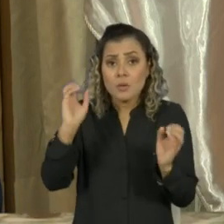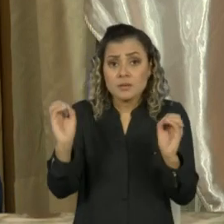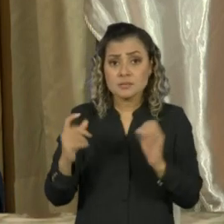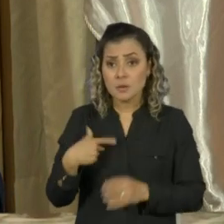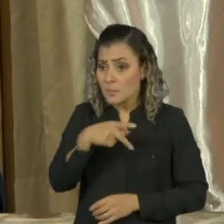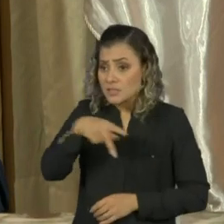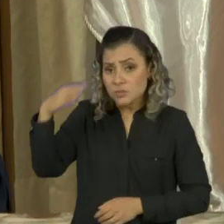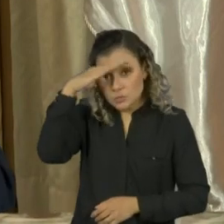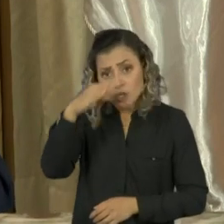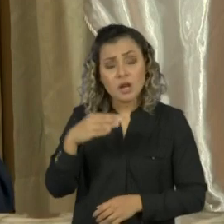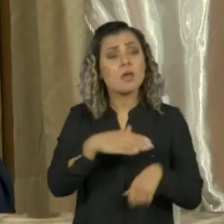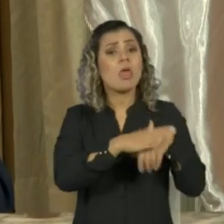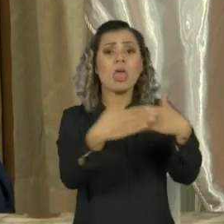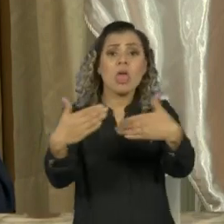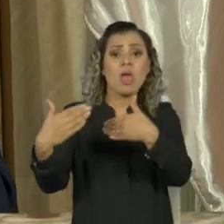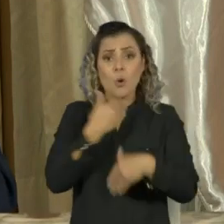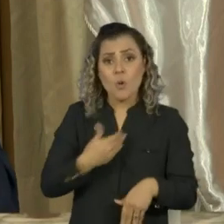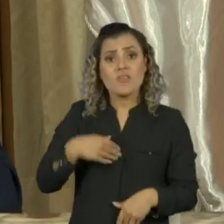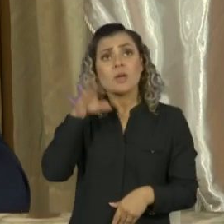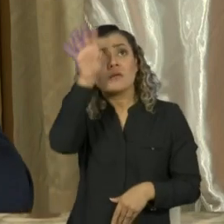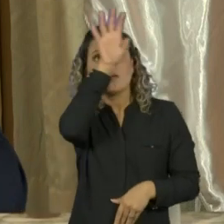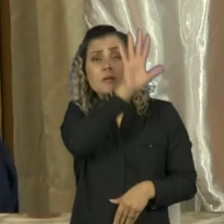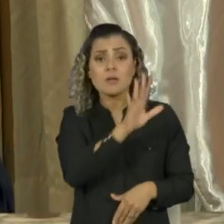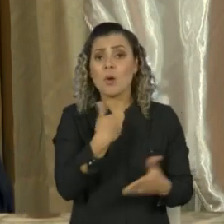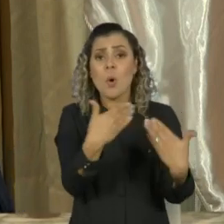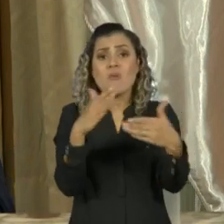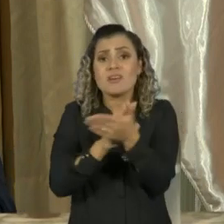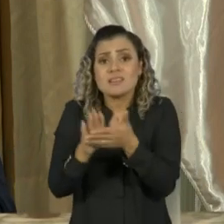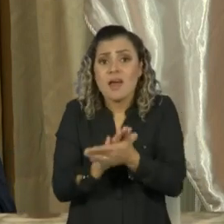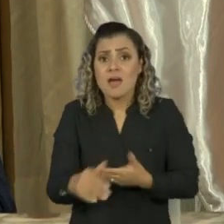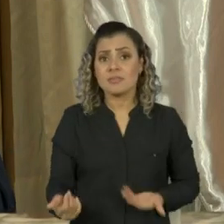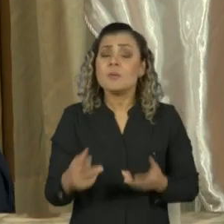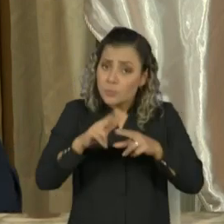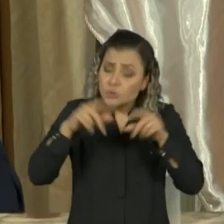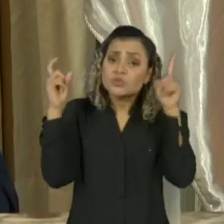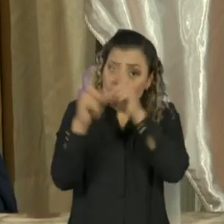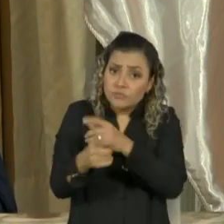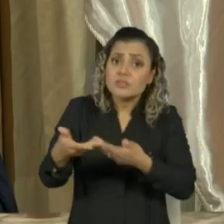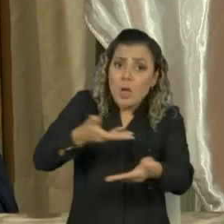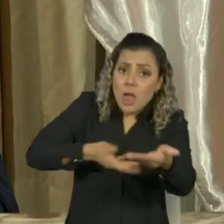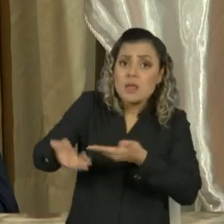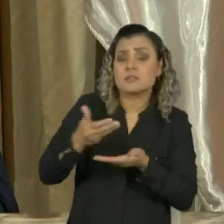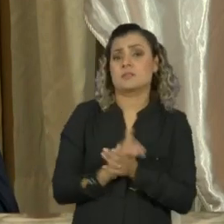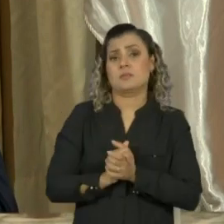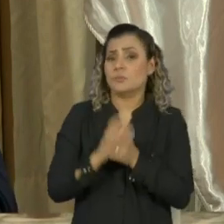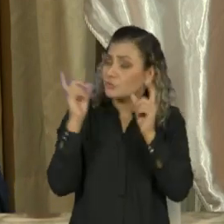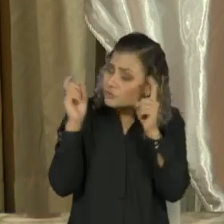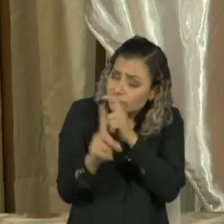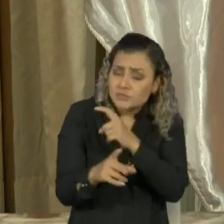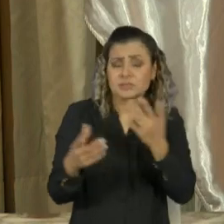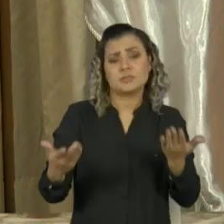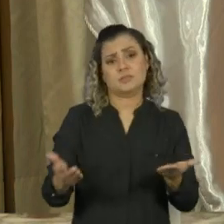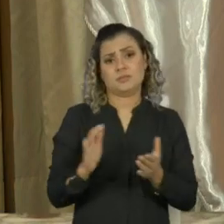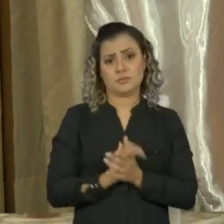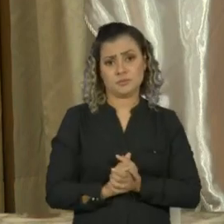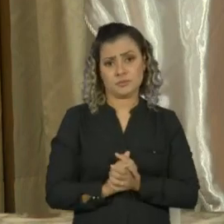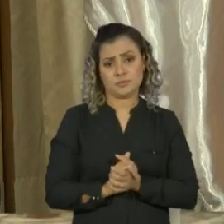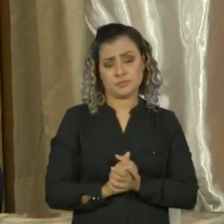conversa com praticamente nenhum governador. E isso tem dificultado o relacionamento das demais instituições. E